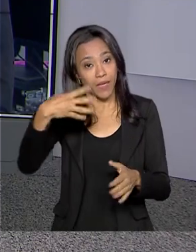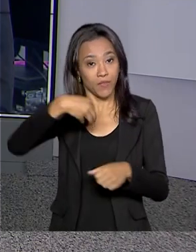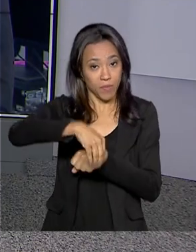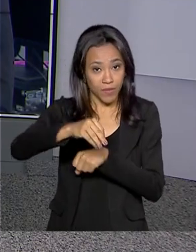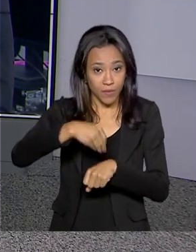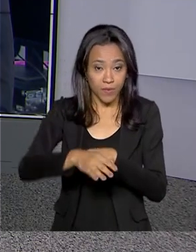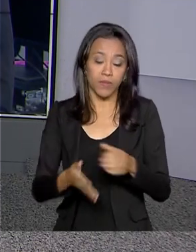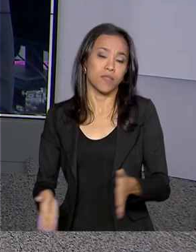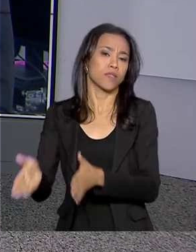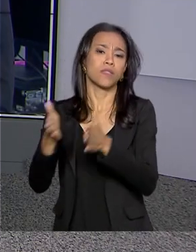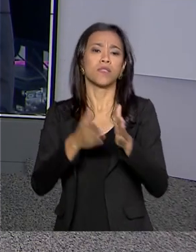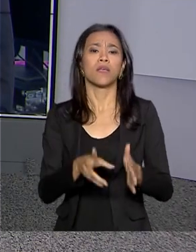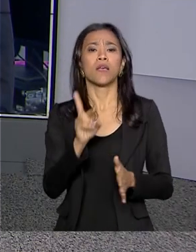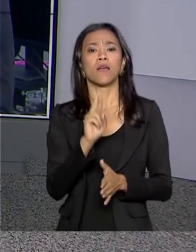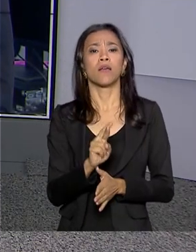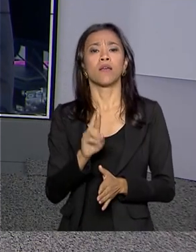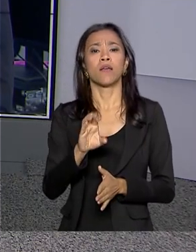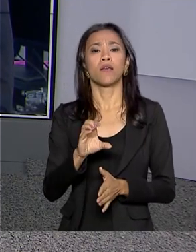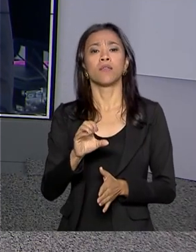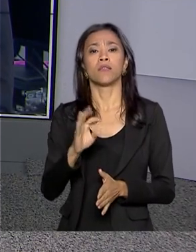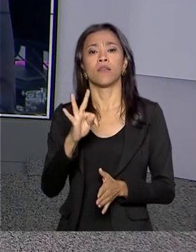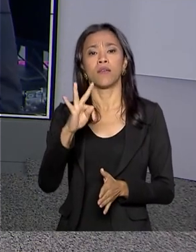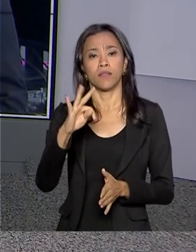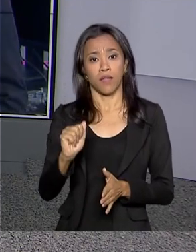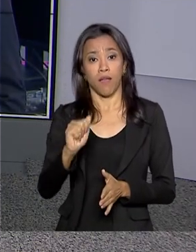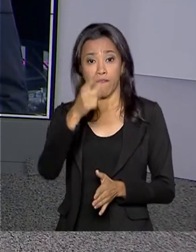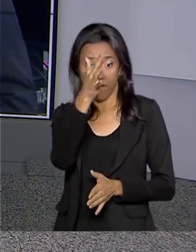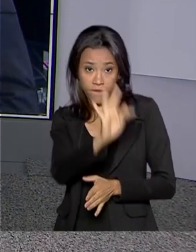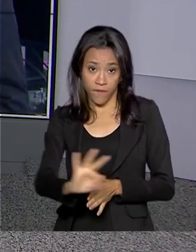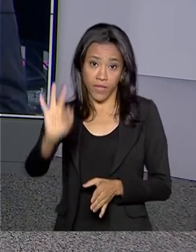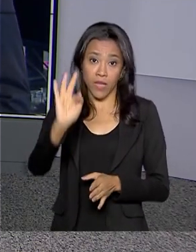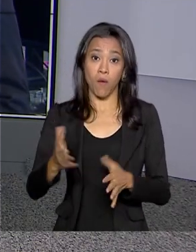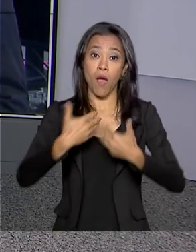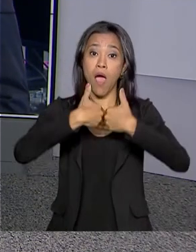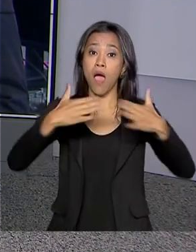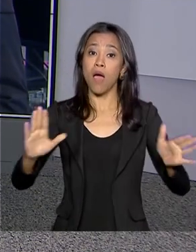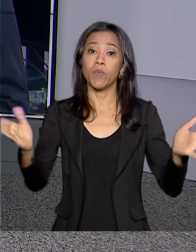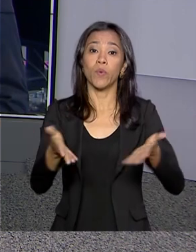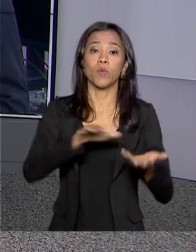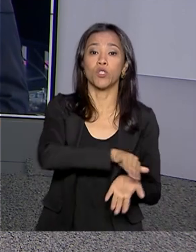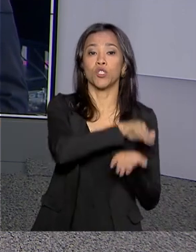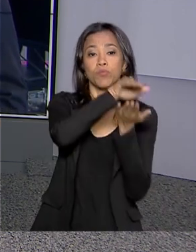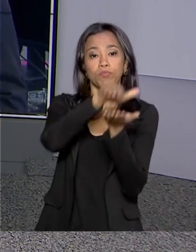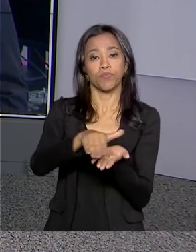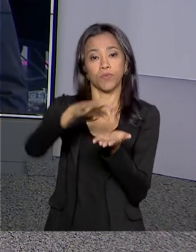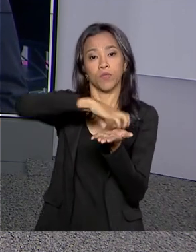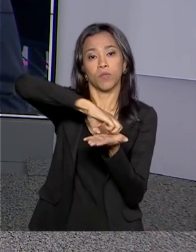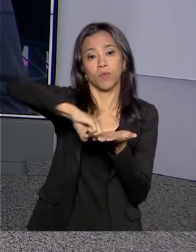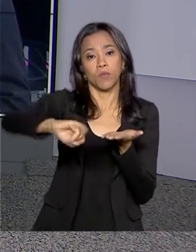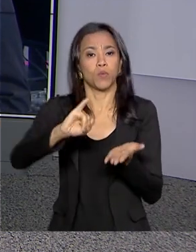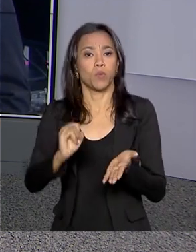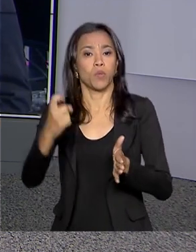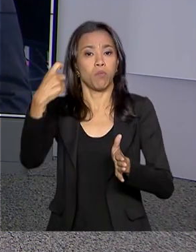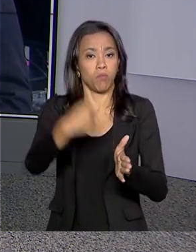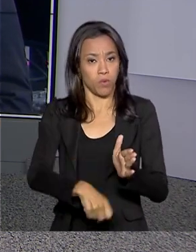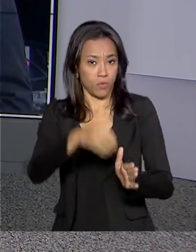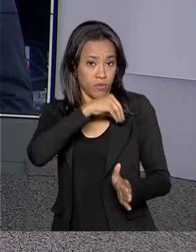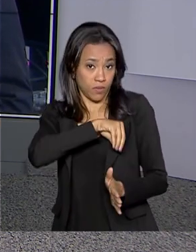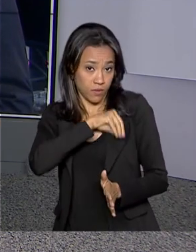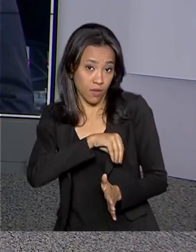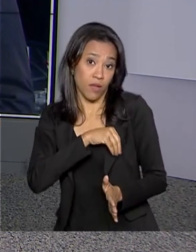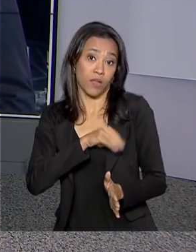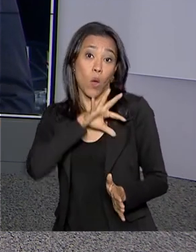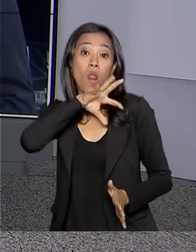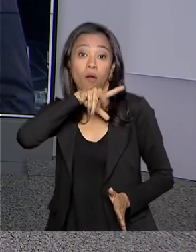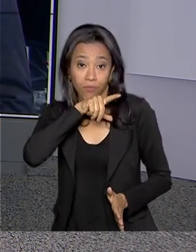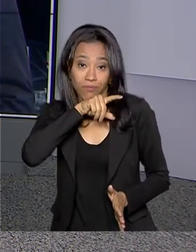E olha, a Receita Federal abre hoje a consulta ao terceiro lote de restituição do Imposto de Renda. Vamos até São Paulo. Ricardo Ferraz traz os